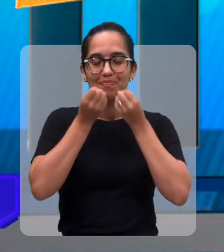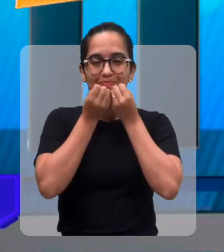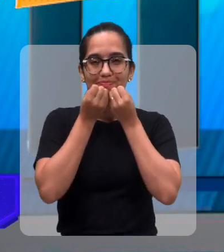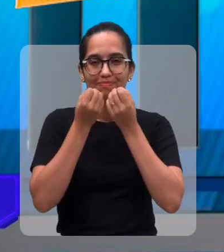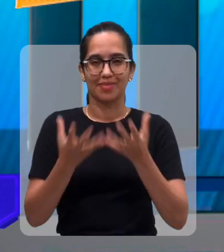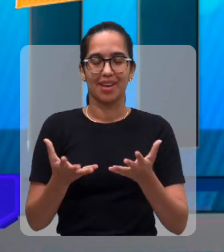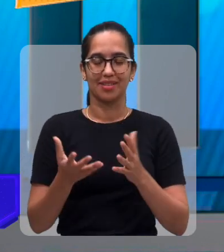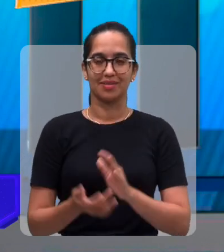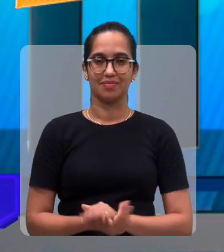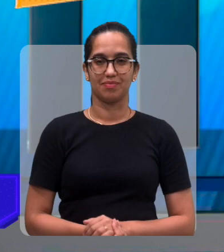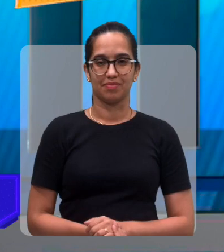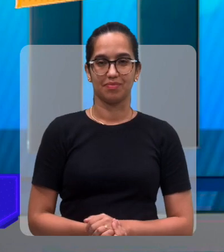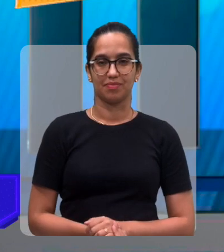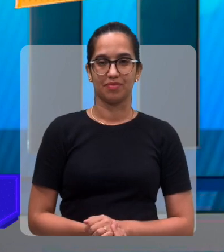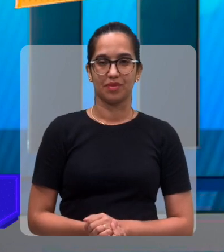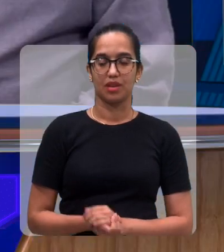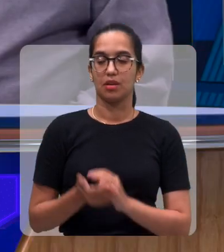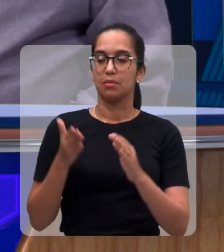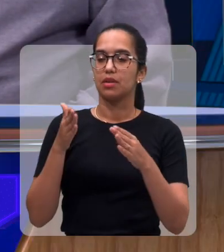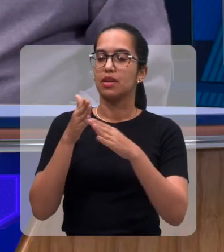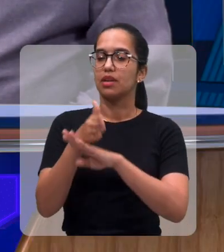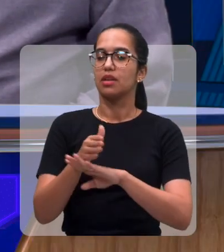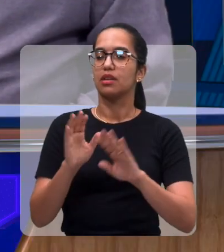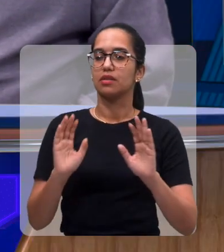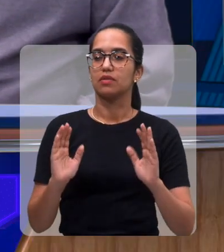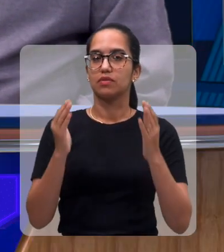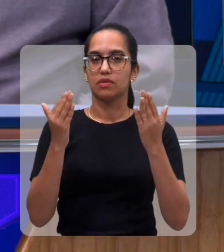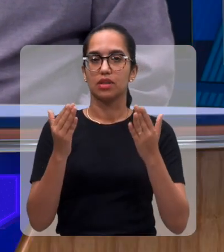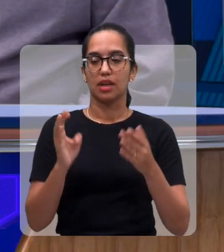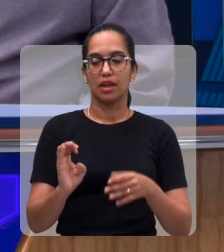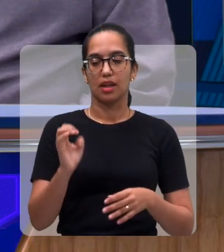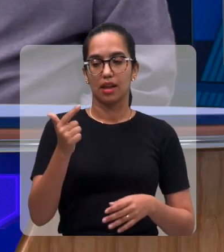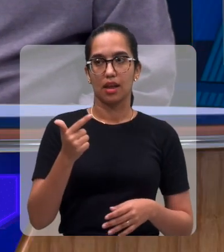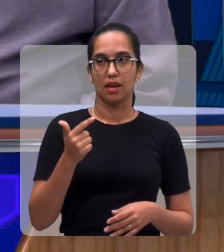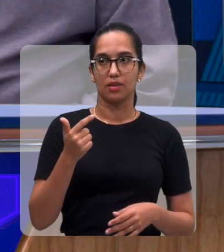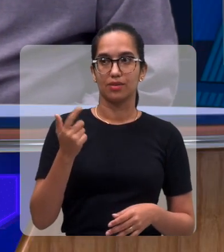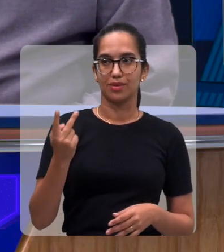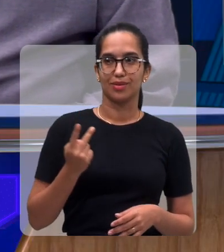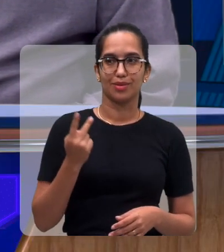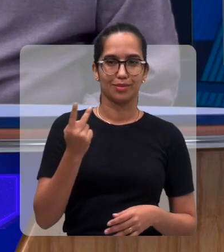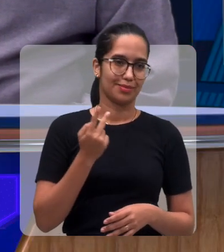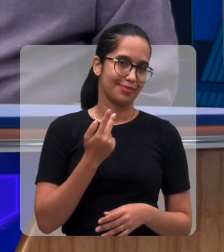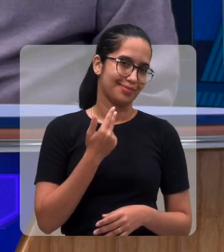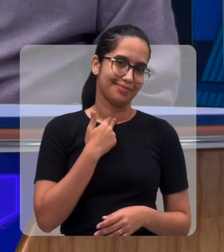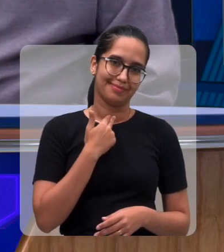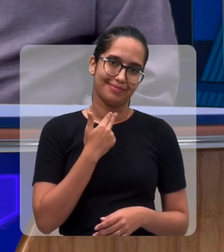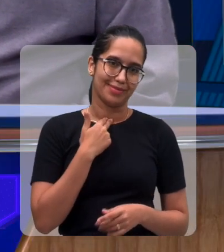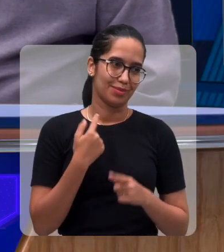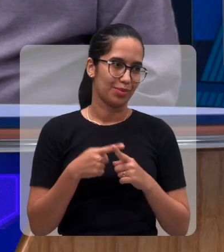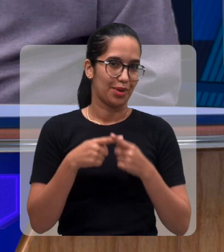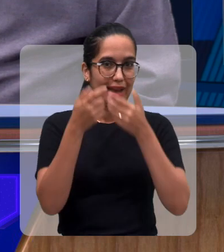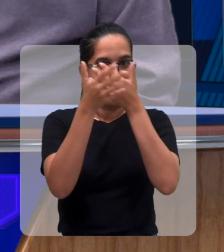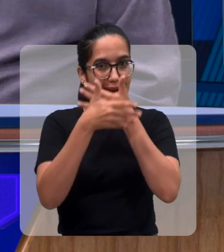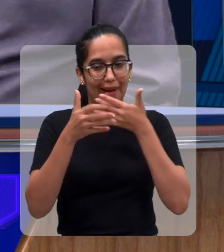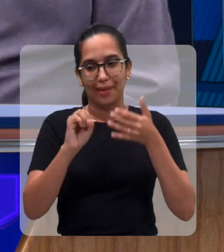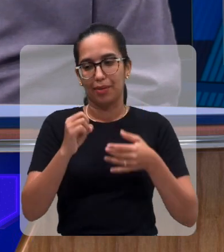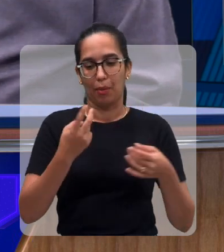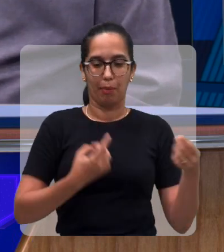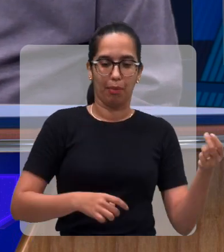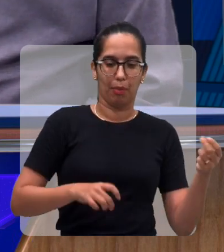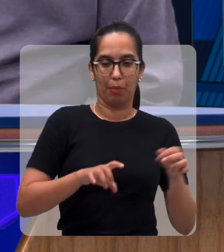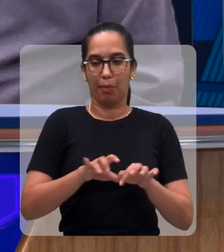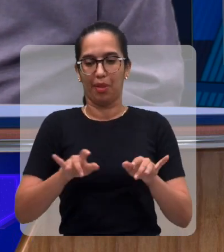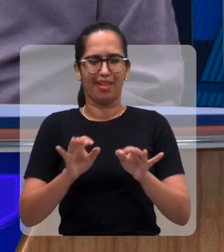se sintam bem. Bom, Luiz, para participar deste festival, evidentemente que eu e você estamos fora, Que nem um toca e nem canta nada,